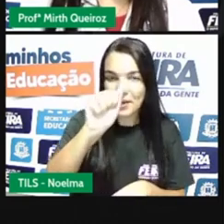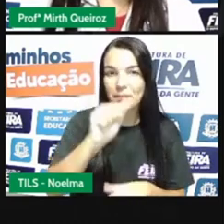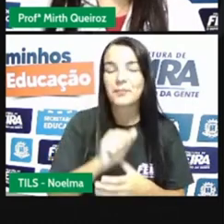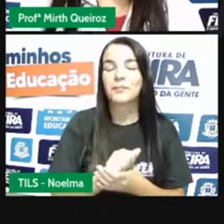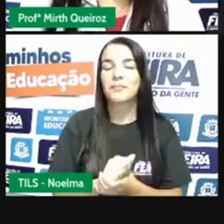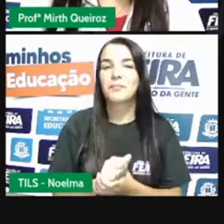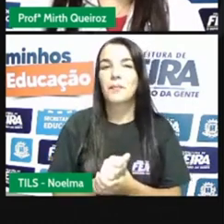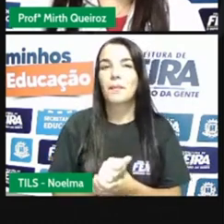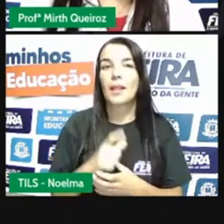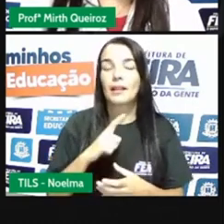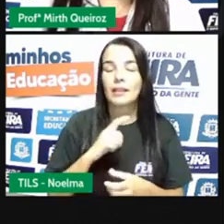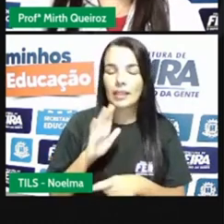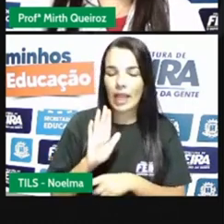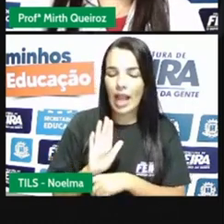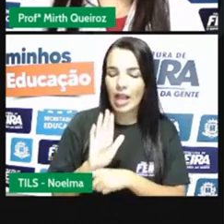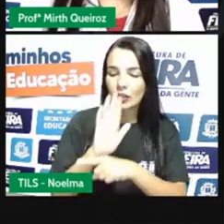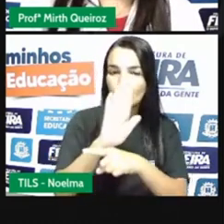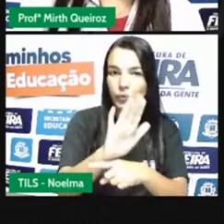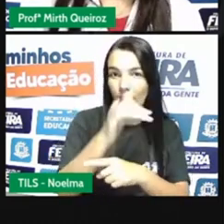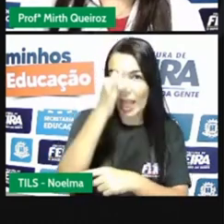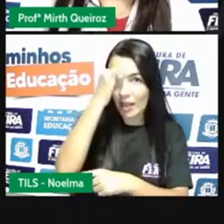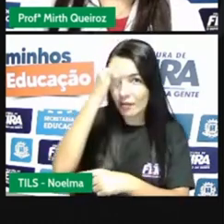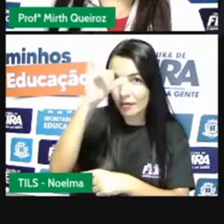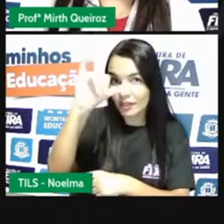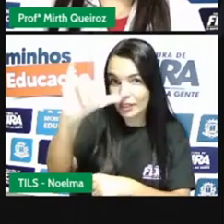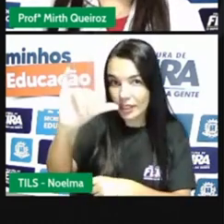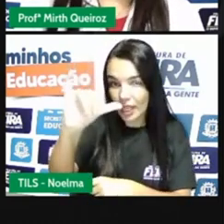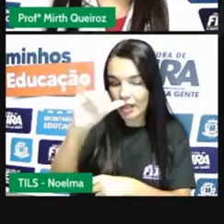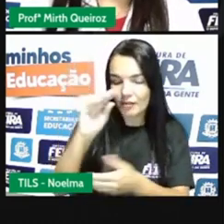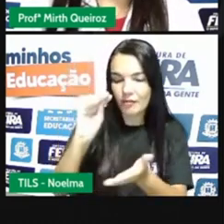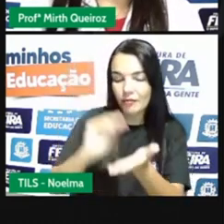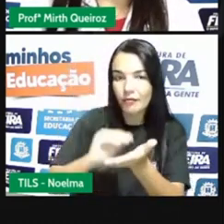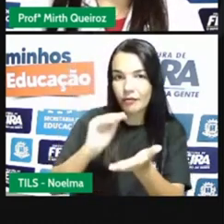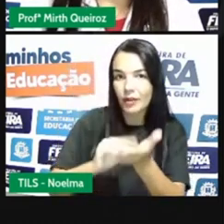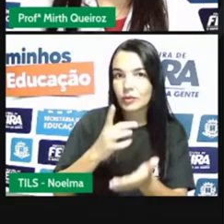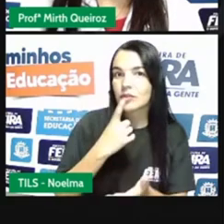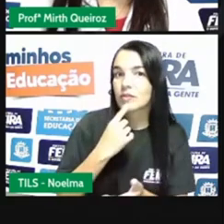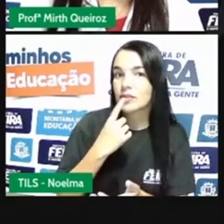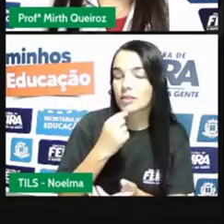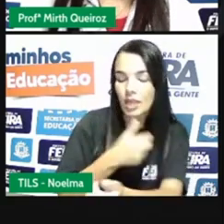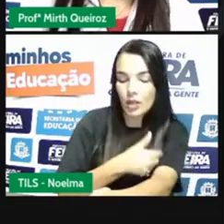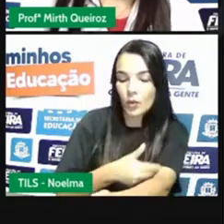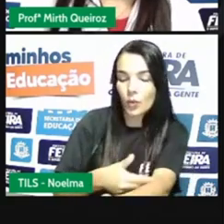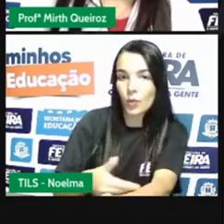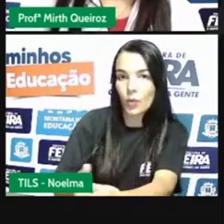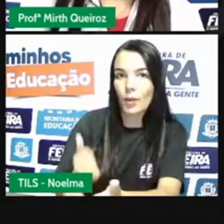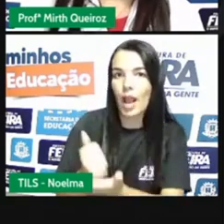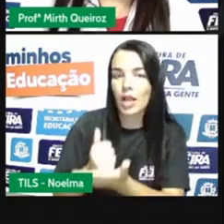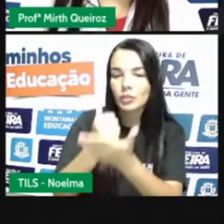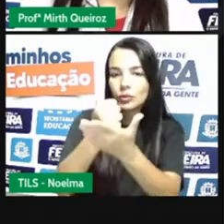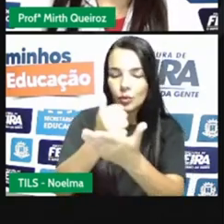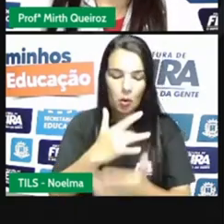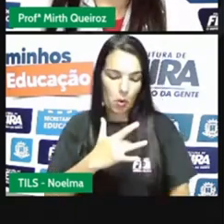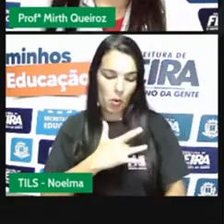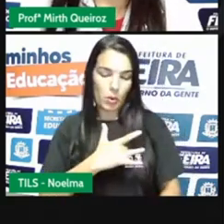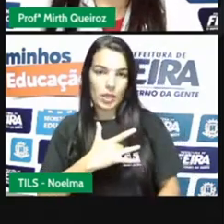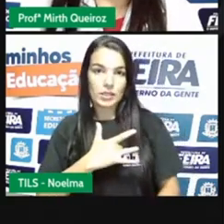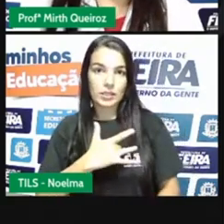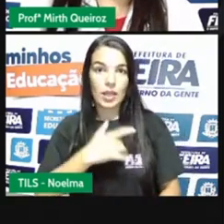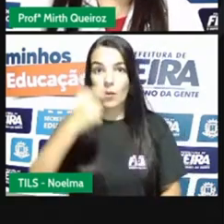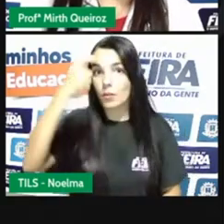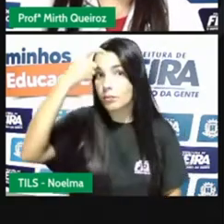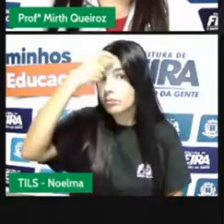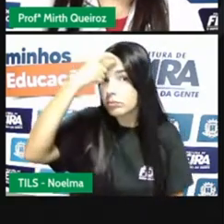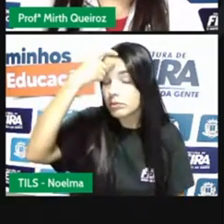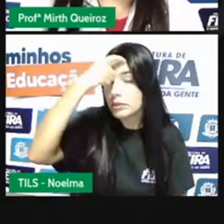Ele ajuda a evitar a anemia, auxilia na saúde do coração, dos cérebros, dos intestinos